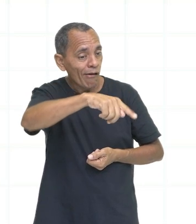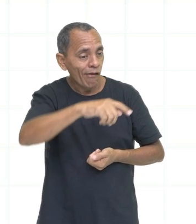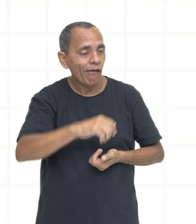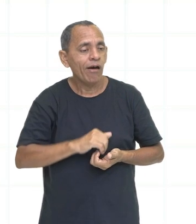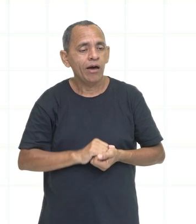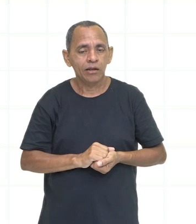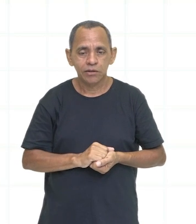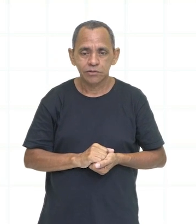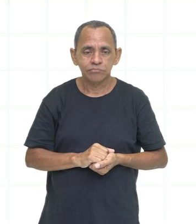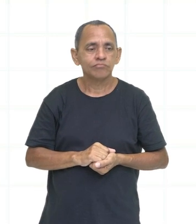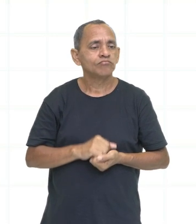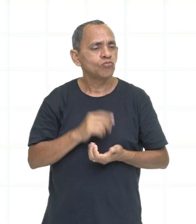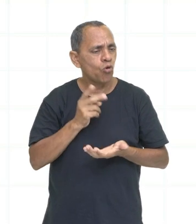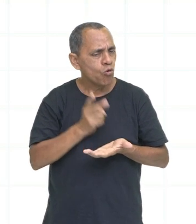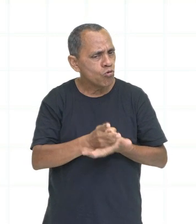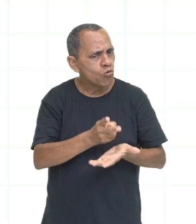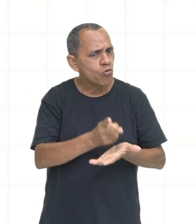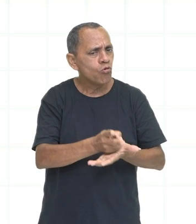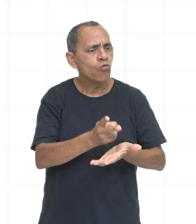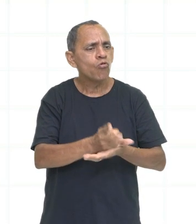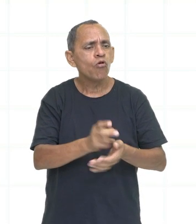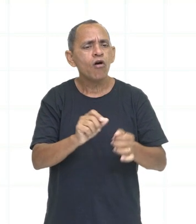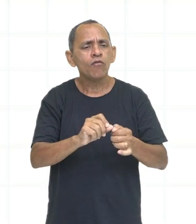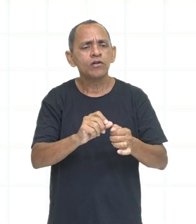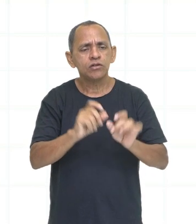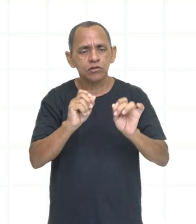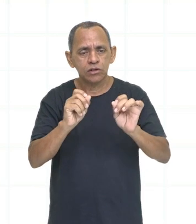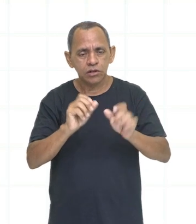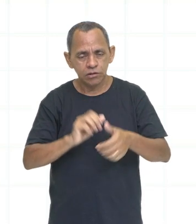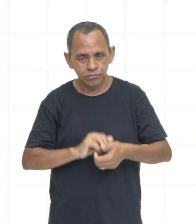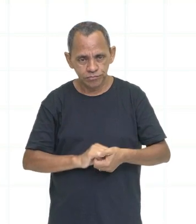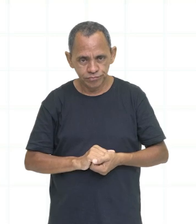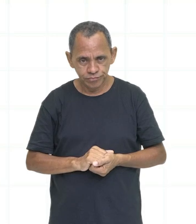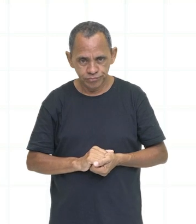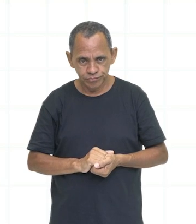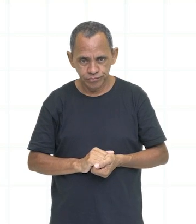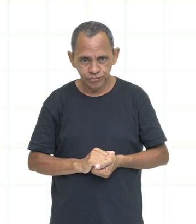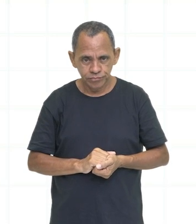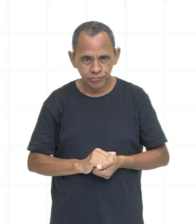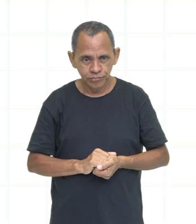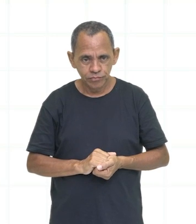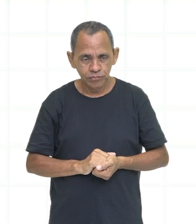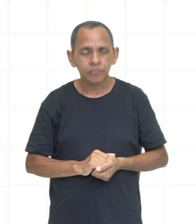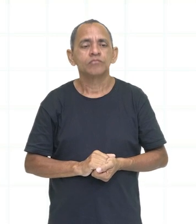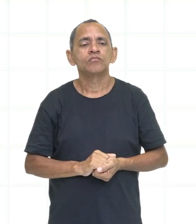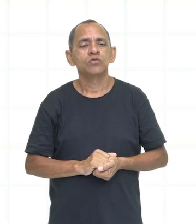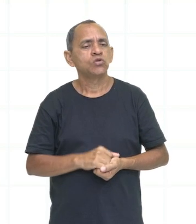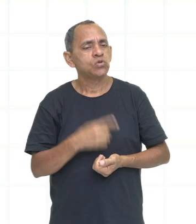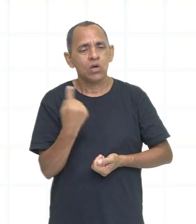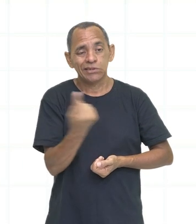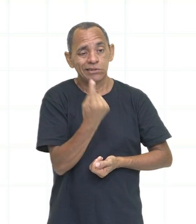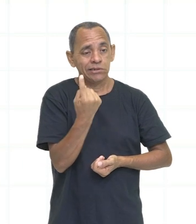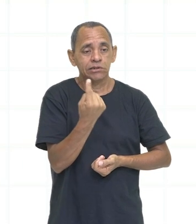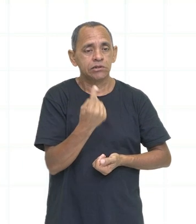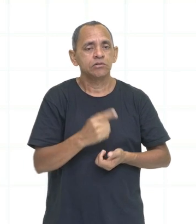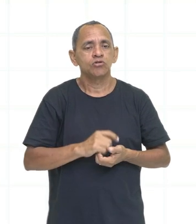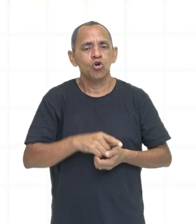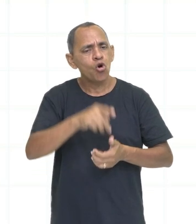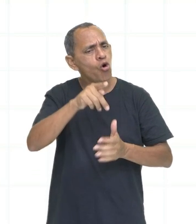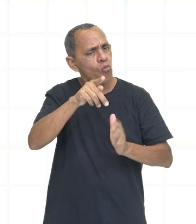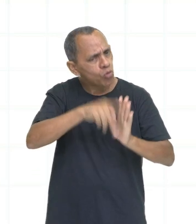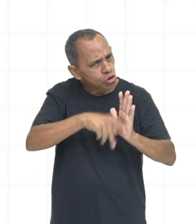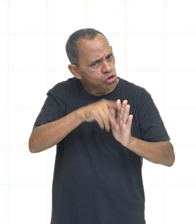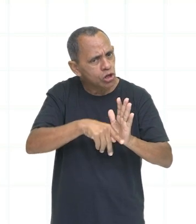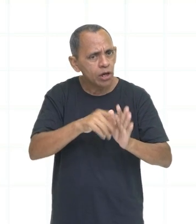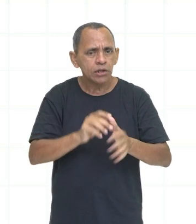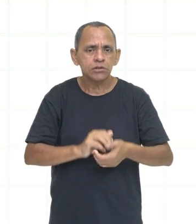em fazer, do, em fazer it, fazê-lo completamente sozinho, né? Nessa ideia de... A gente